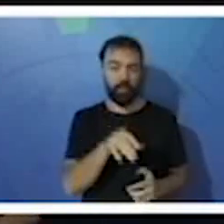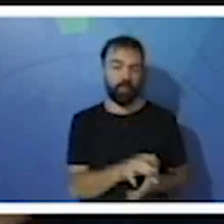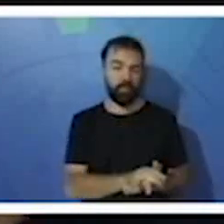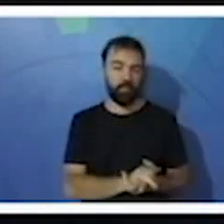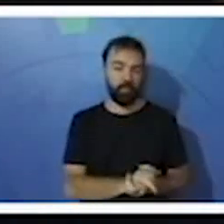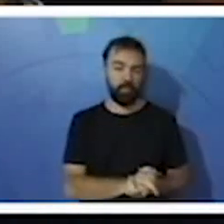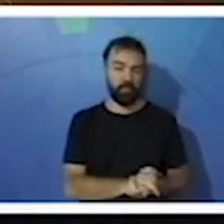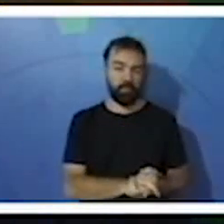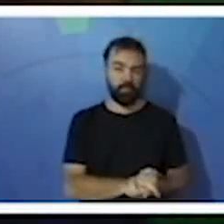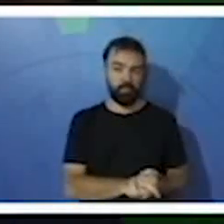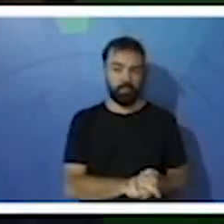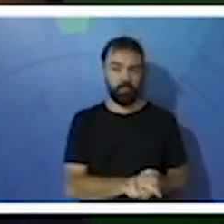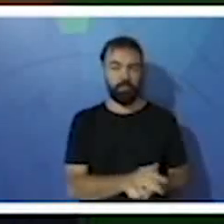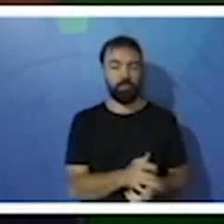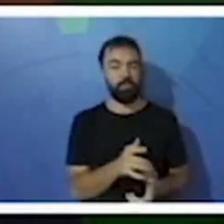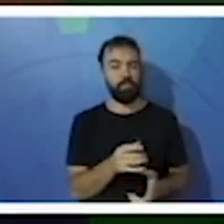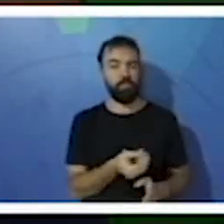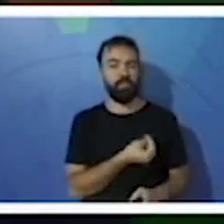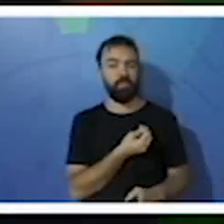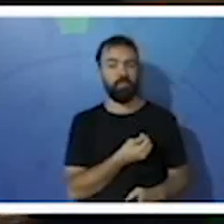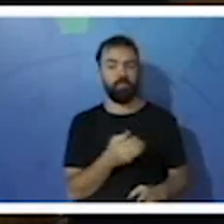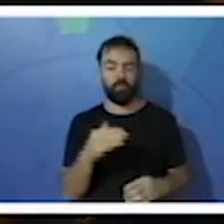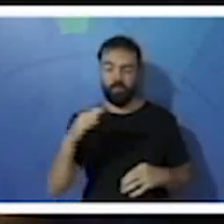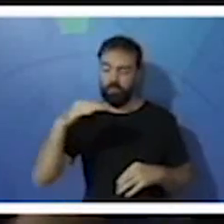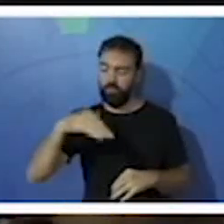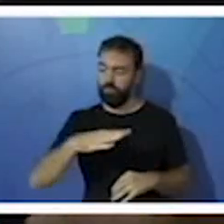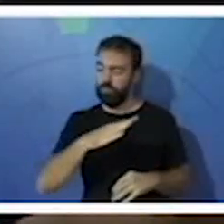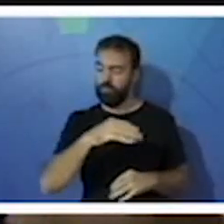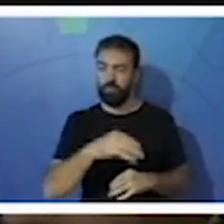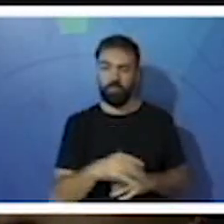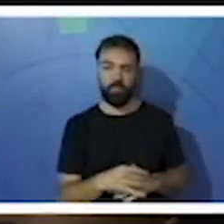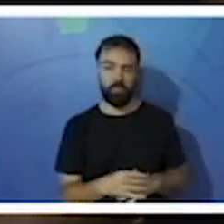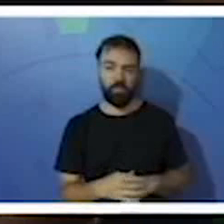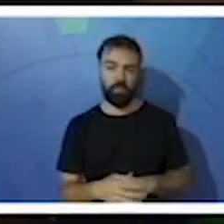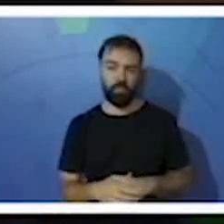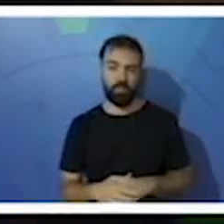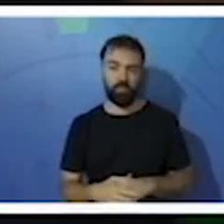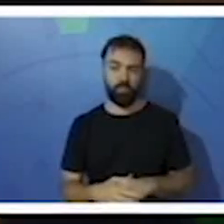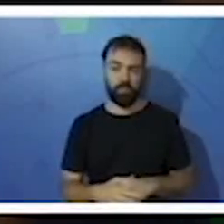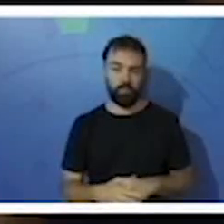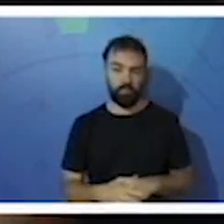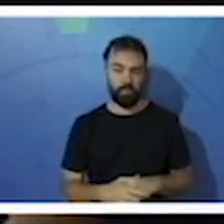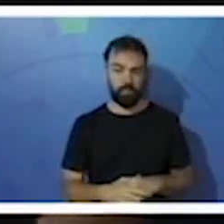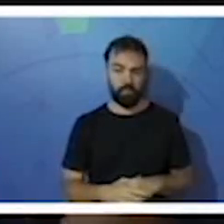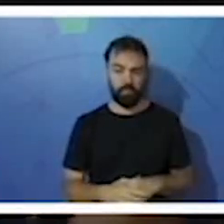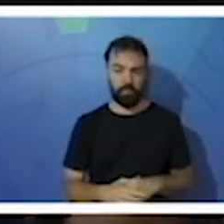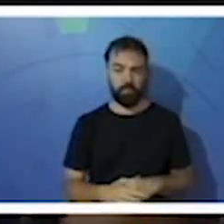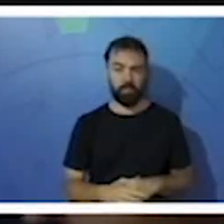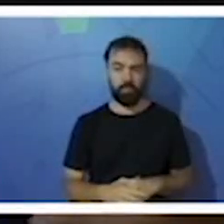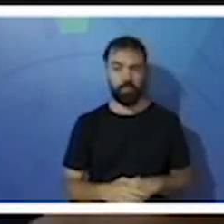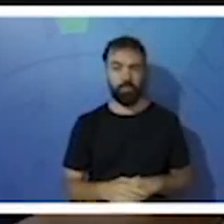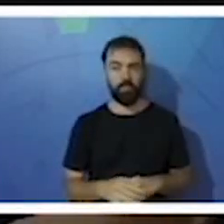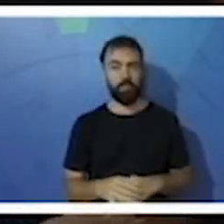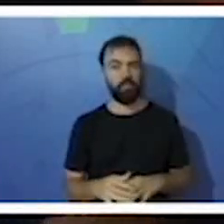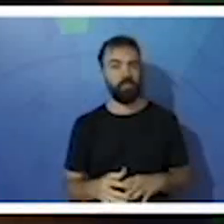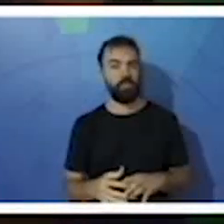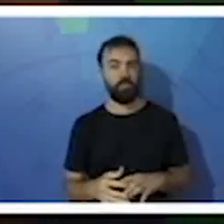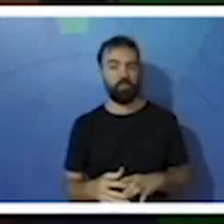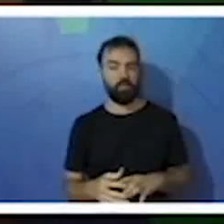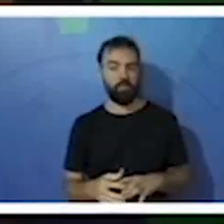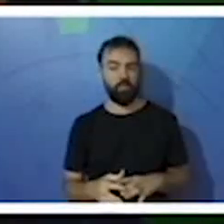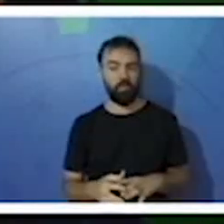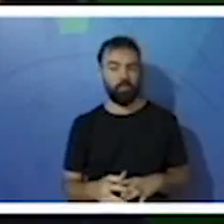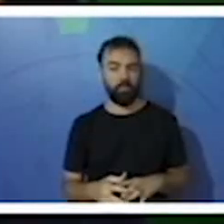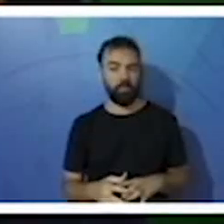pés de gansos, de cisnes, patos, gaivotas e muitas outras aves aquáticas. Vocês podem